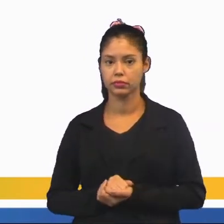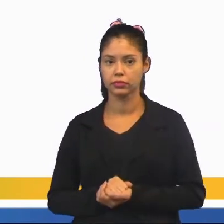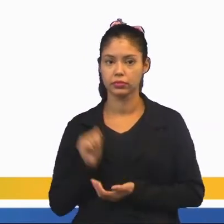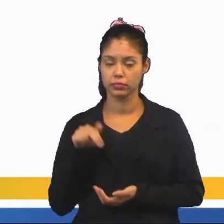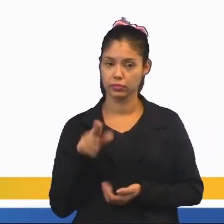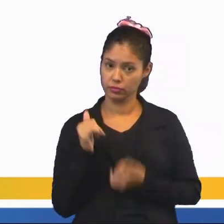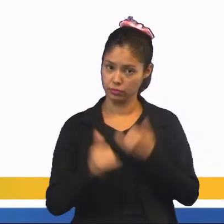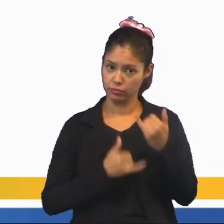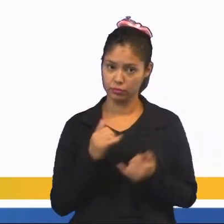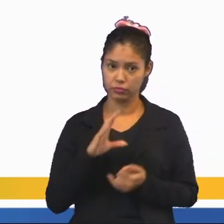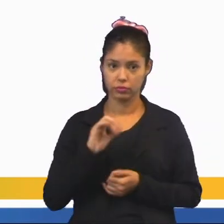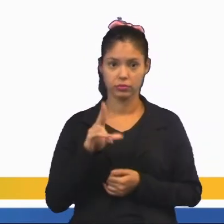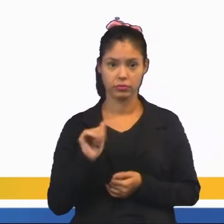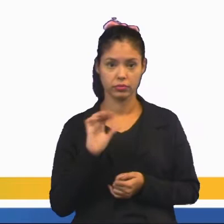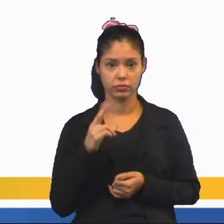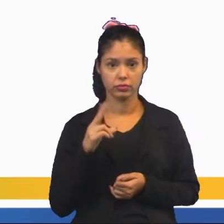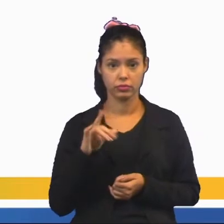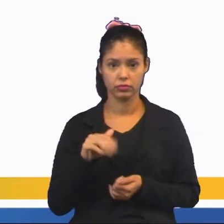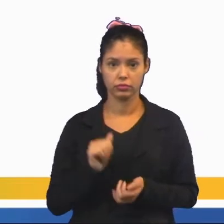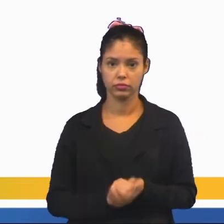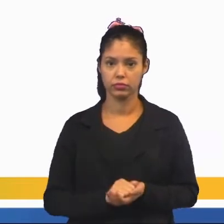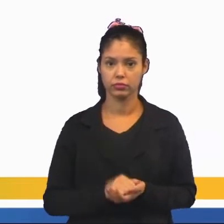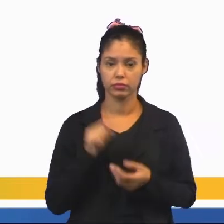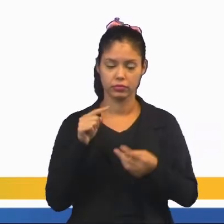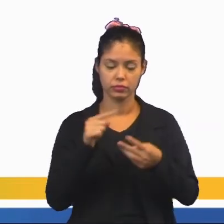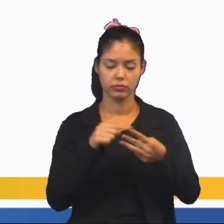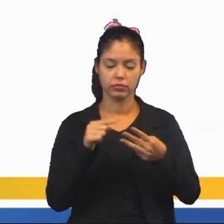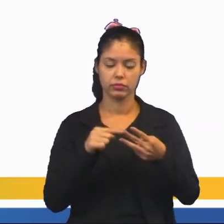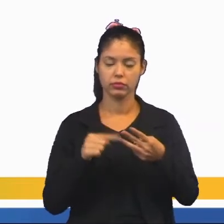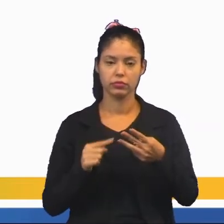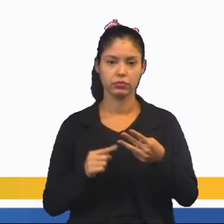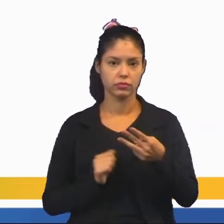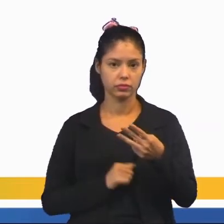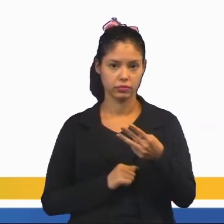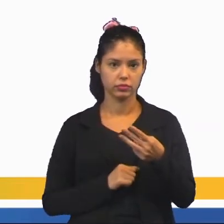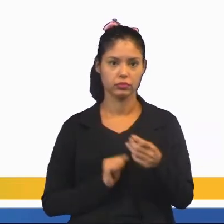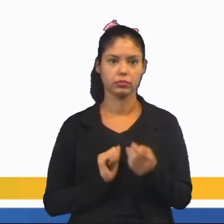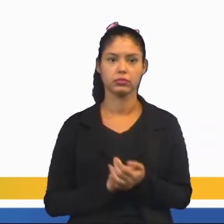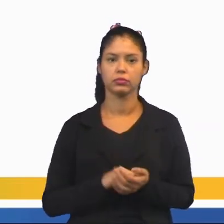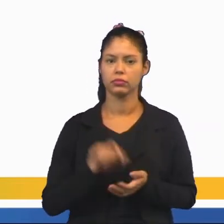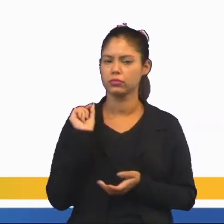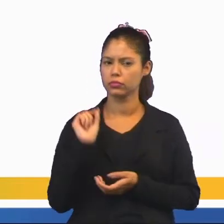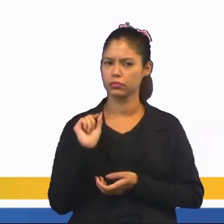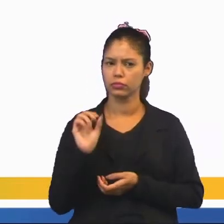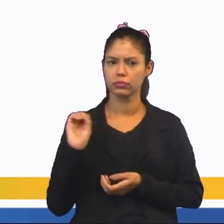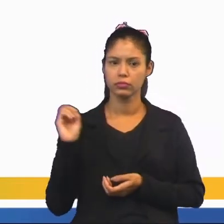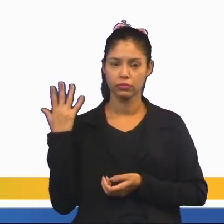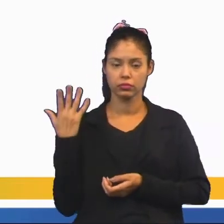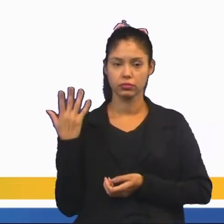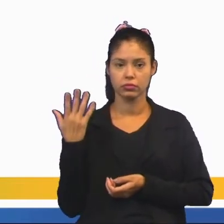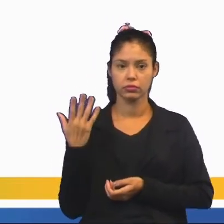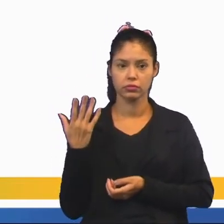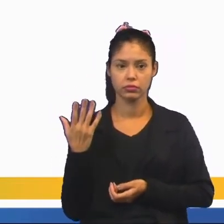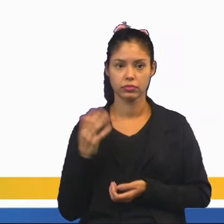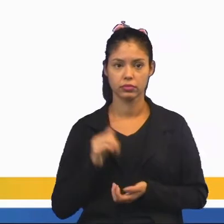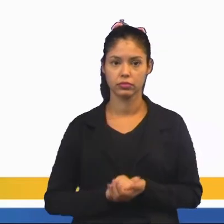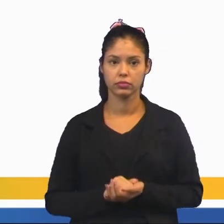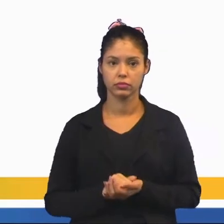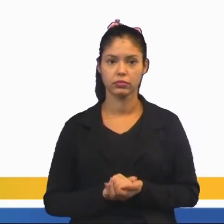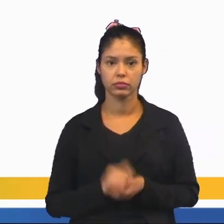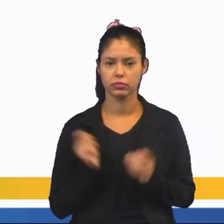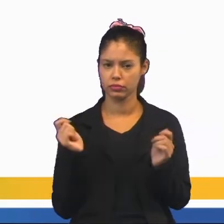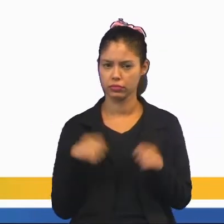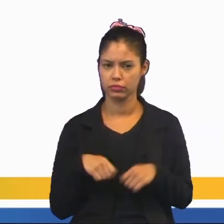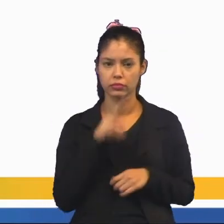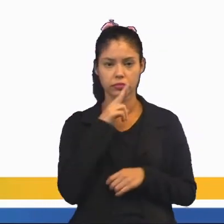Ana está brincando de cário ou coroa. Se ela lançar 3 moedas, o que encontrará com